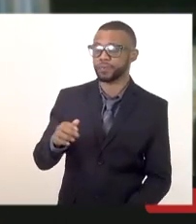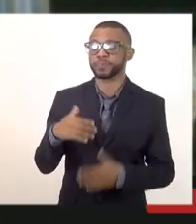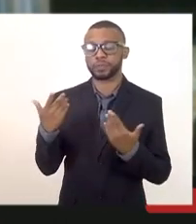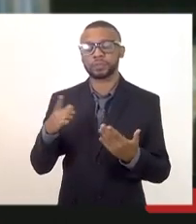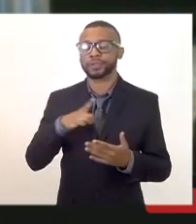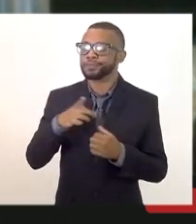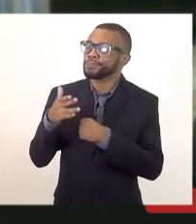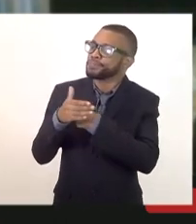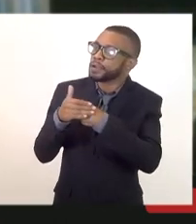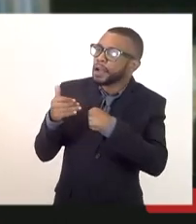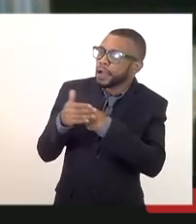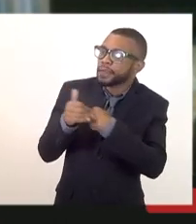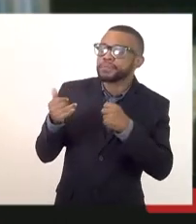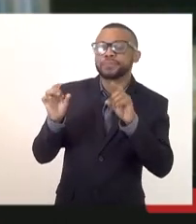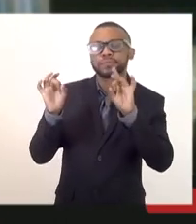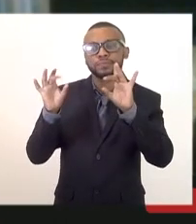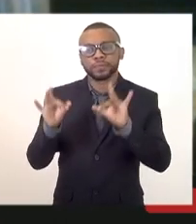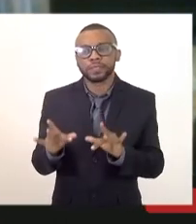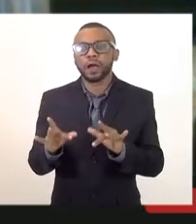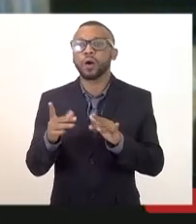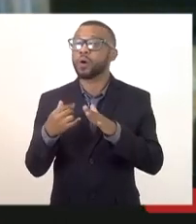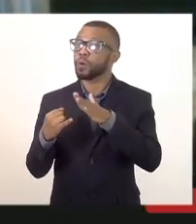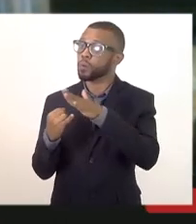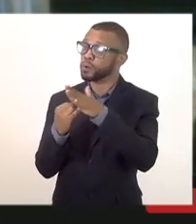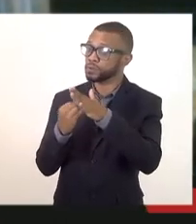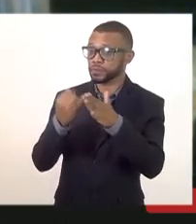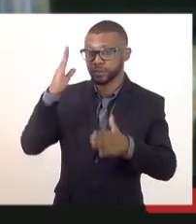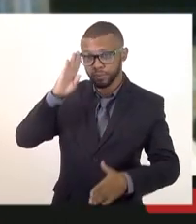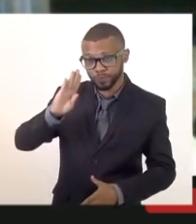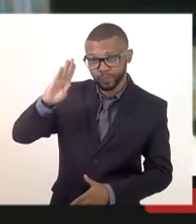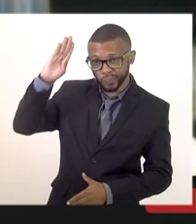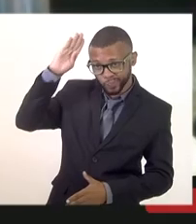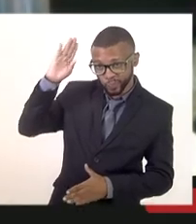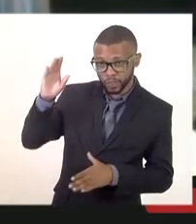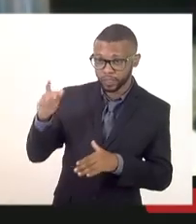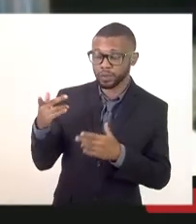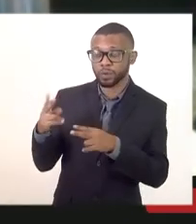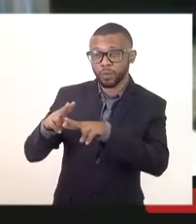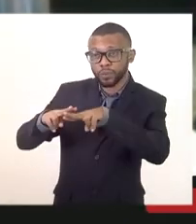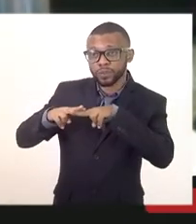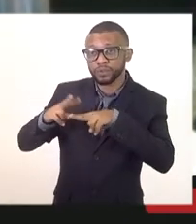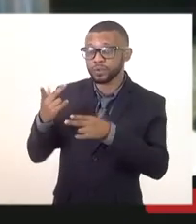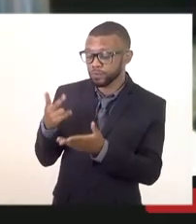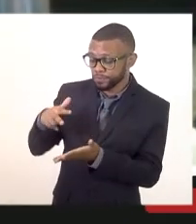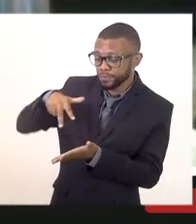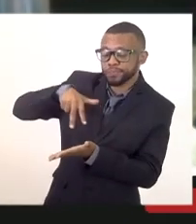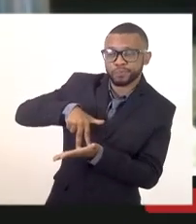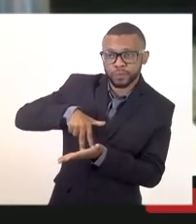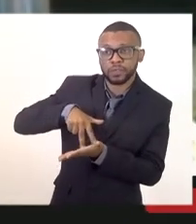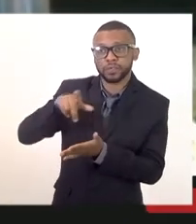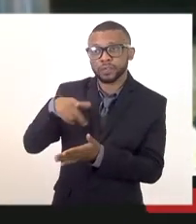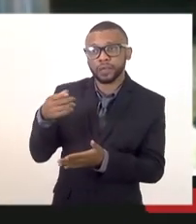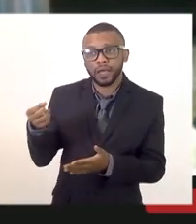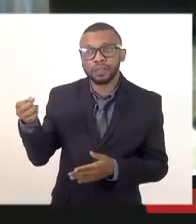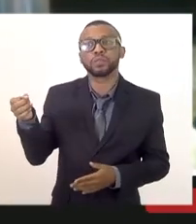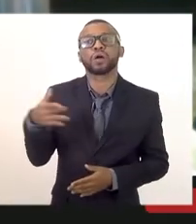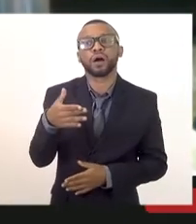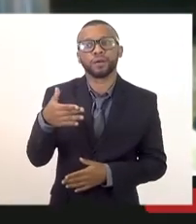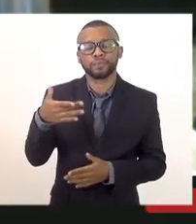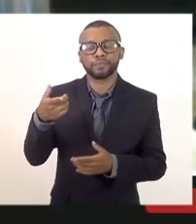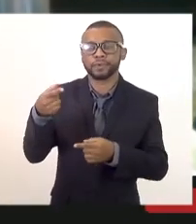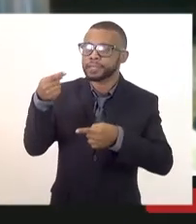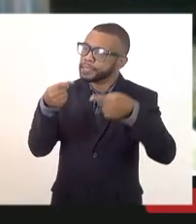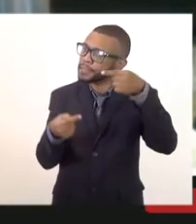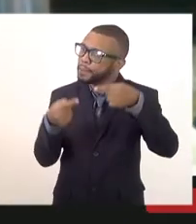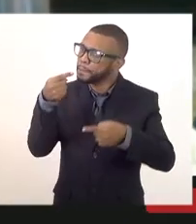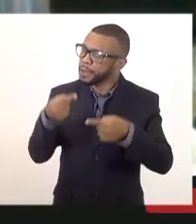carinho todo especial com o corpo de bombeiros e por isso que eu estou aqui eu acho que isso aqui é inédito na corporação esse debate